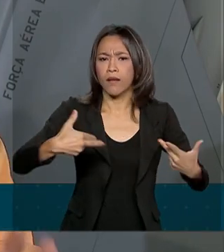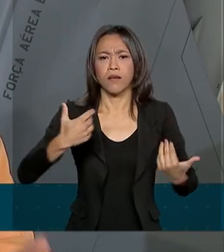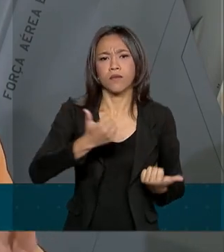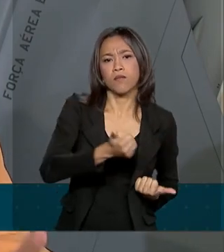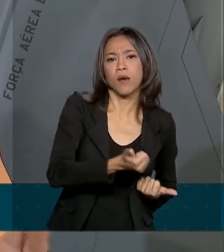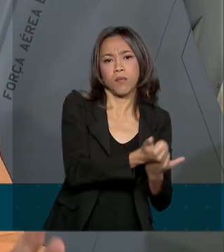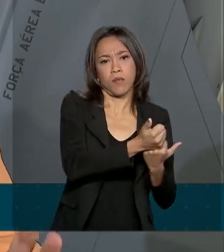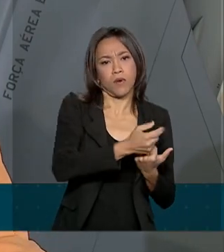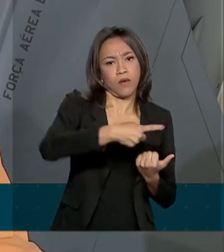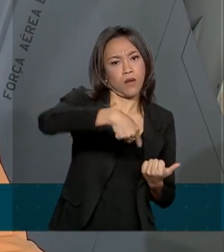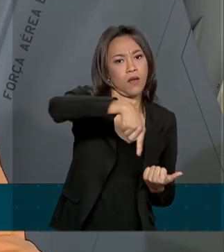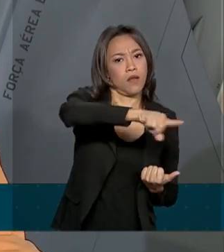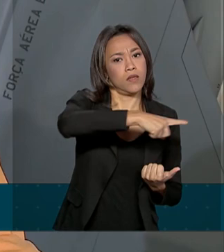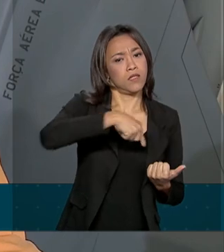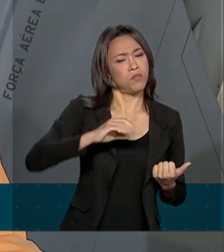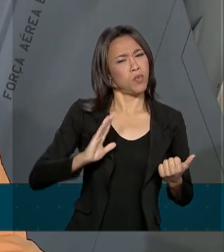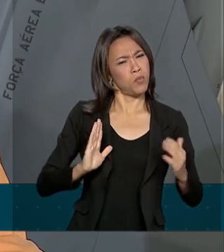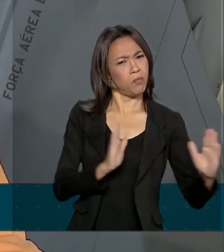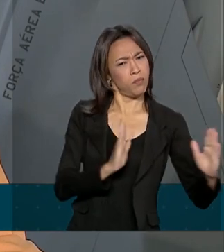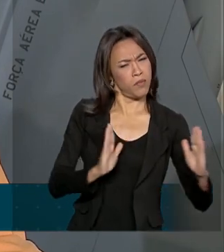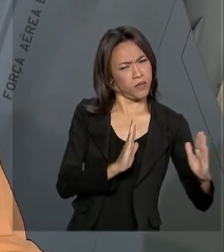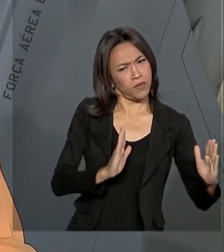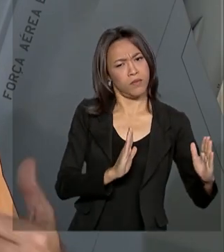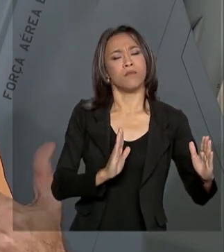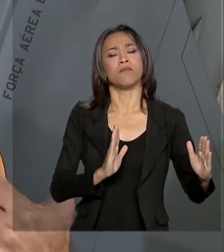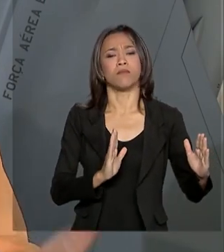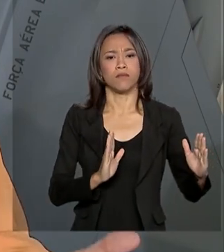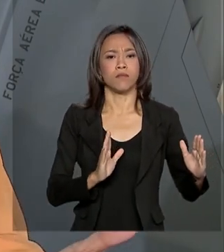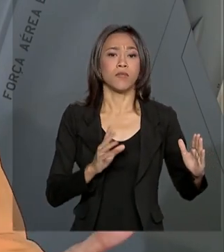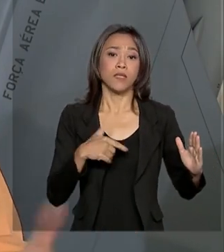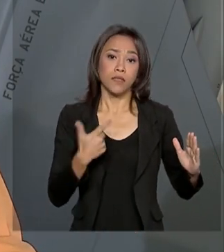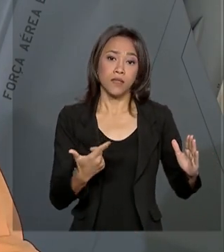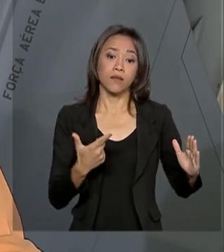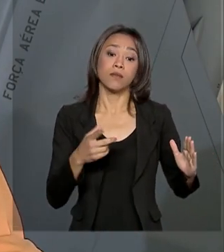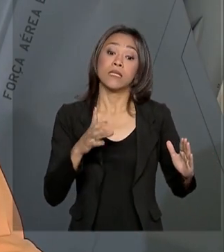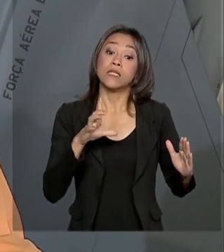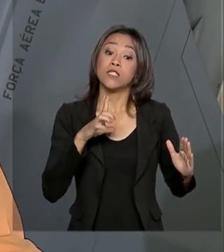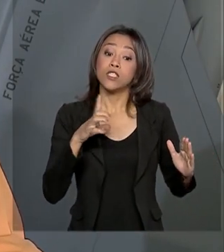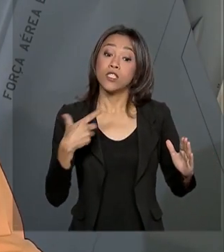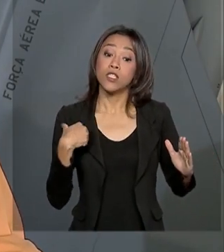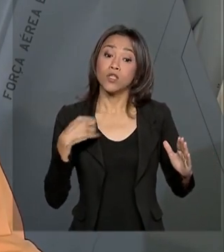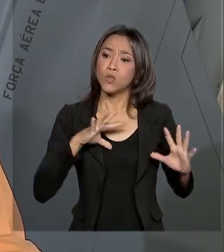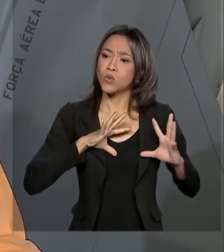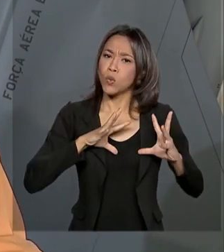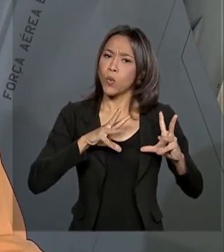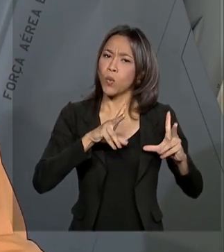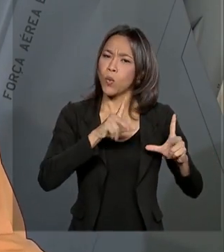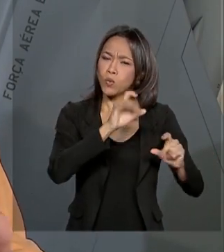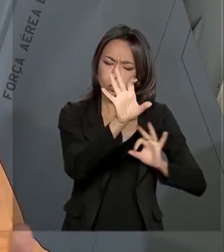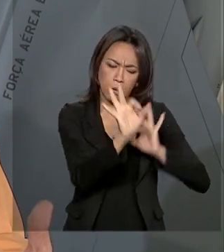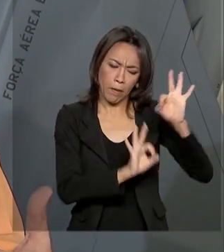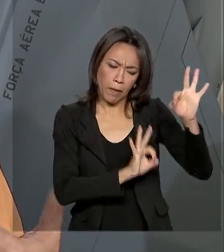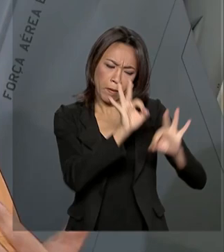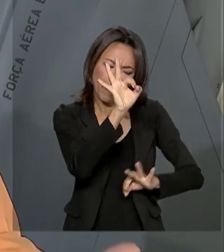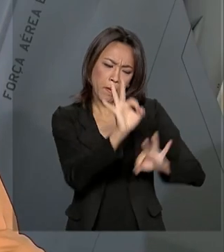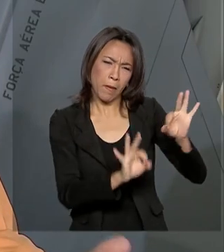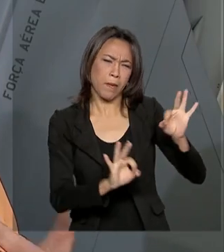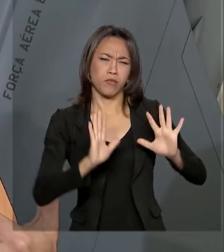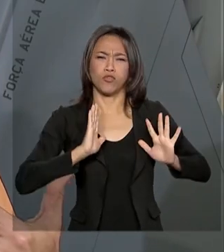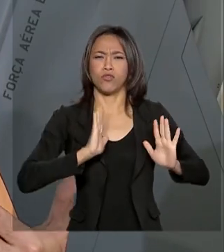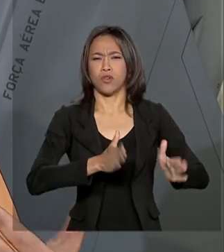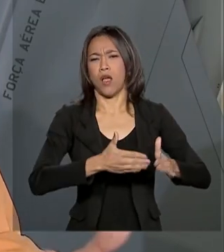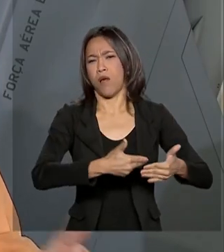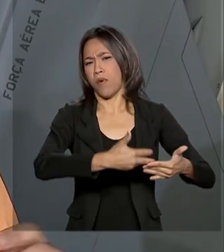tempestiva, a tempo e a hora. A possibilidade de colocar todo o planejamento. Então, o